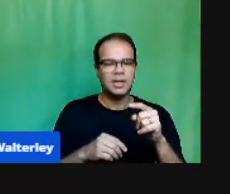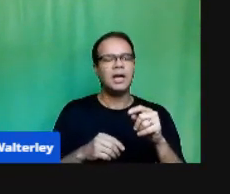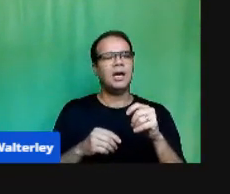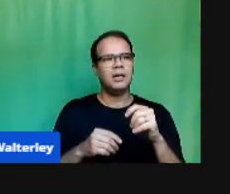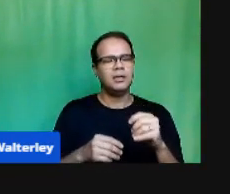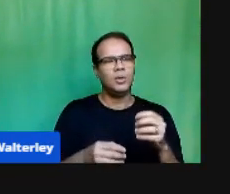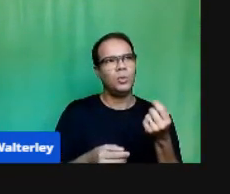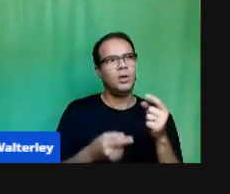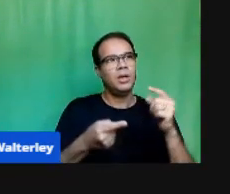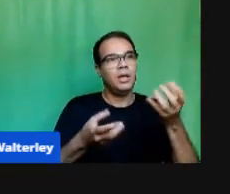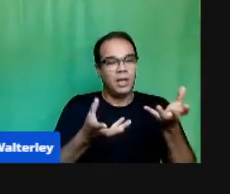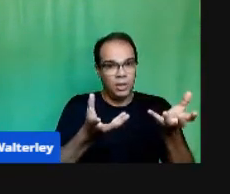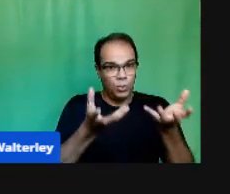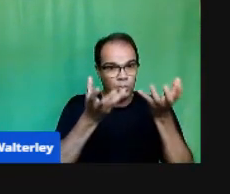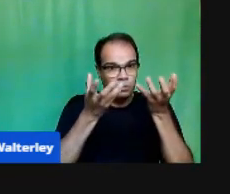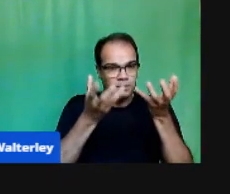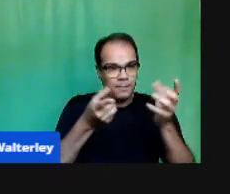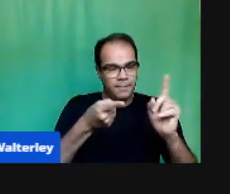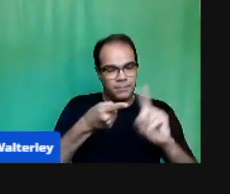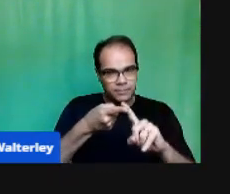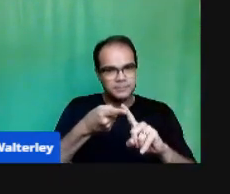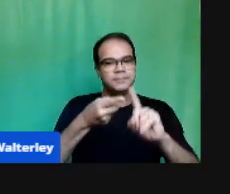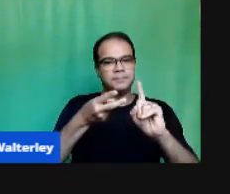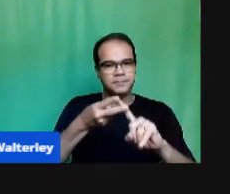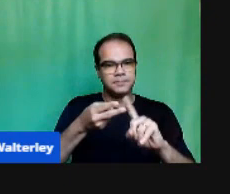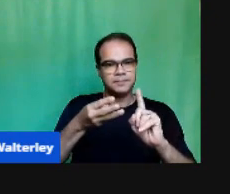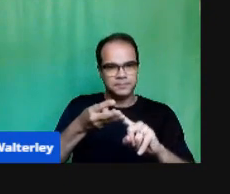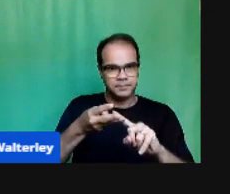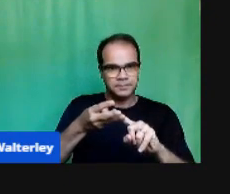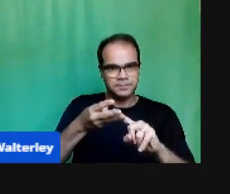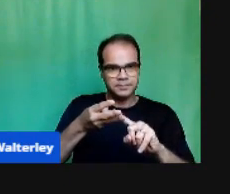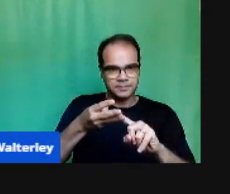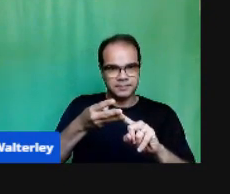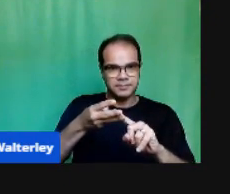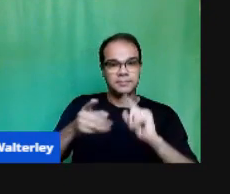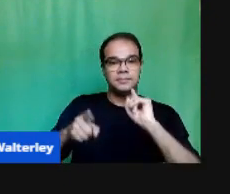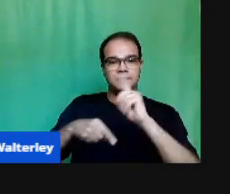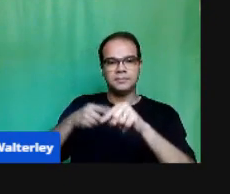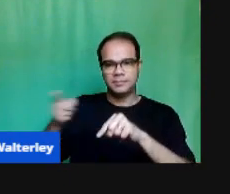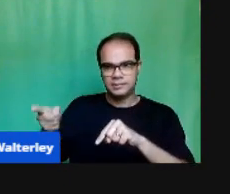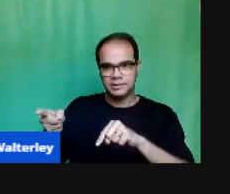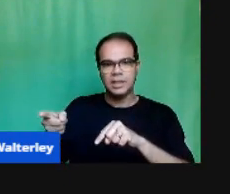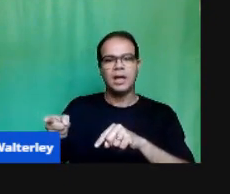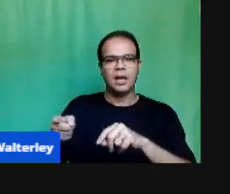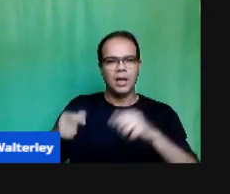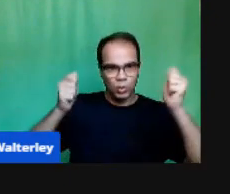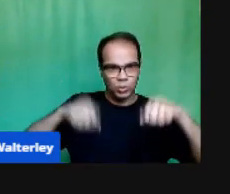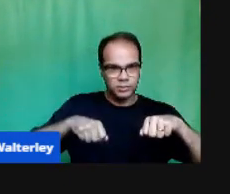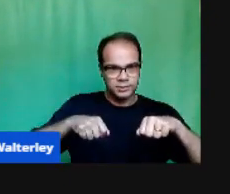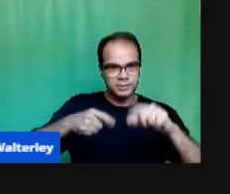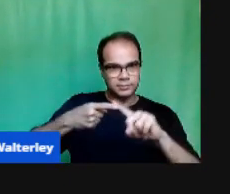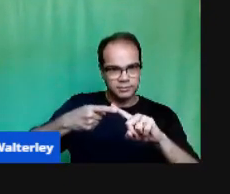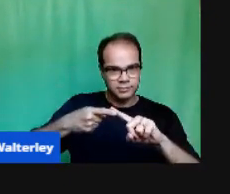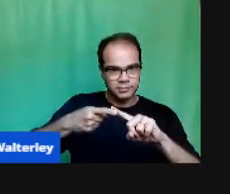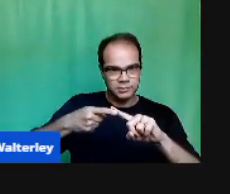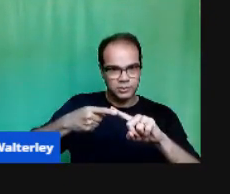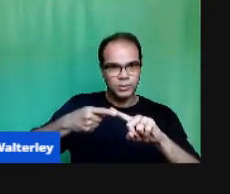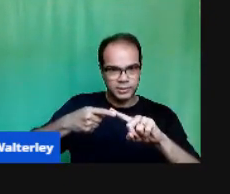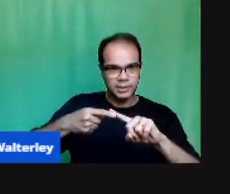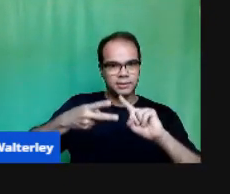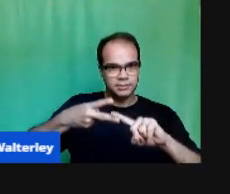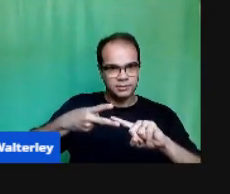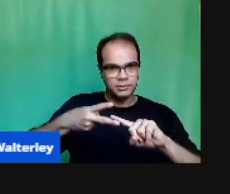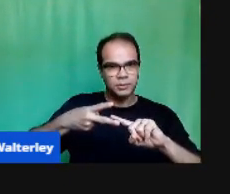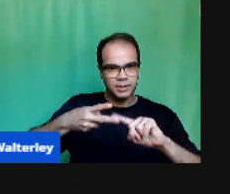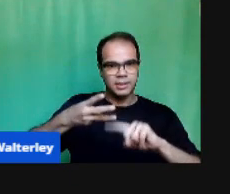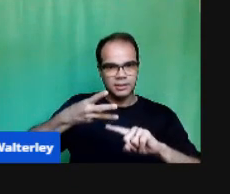alcançados Deve ocorrer No ciclo inicial De estudos Então é aquela Avaliação Diagnóstica Que foi